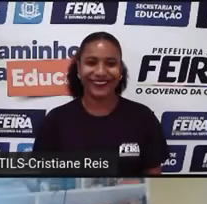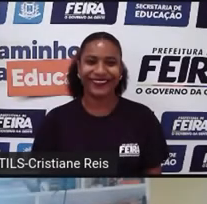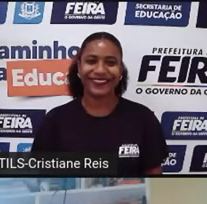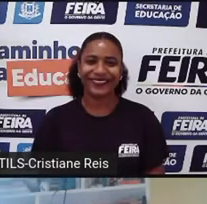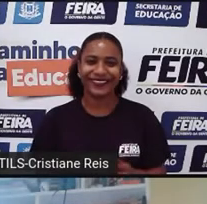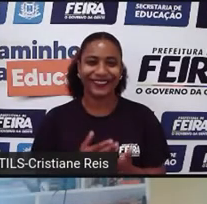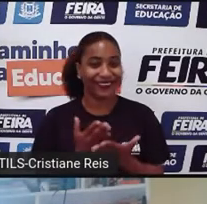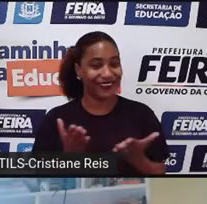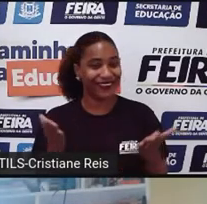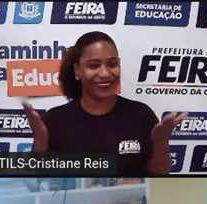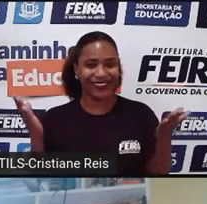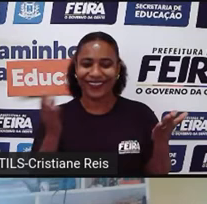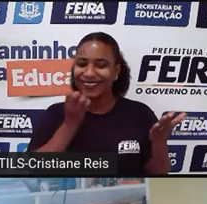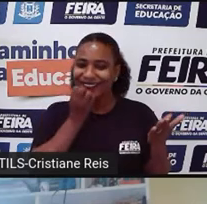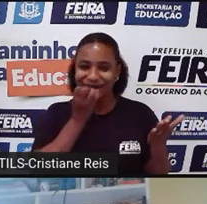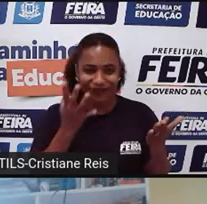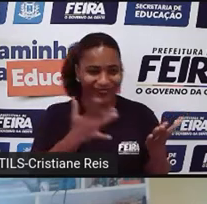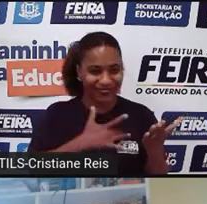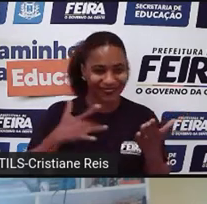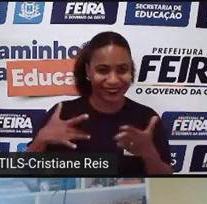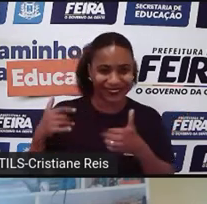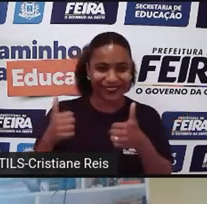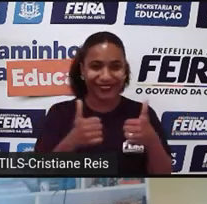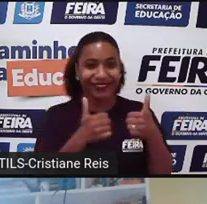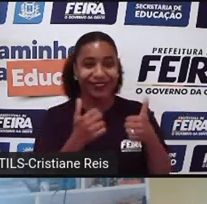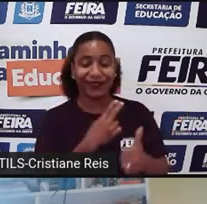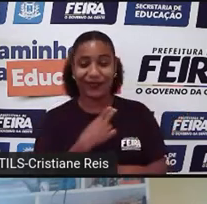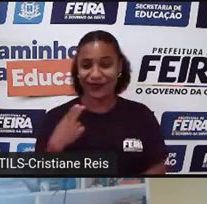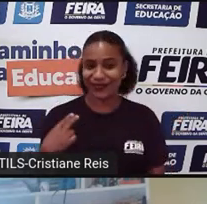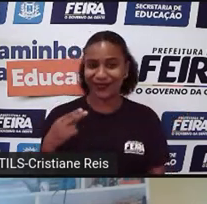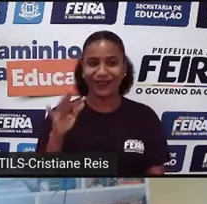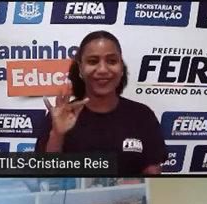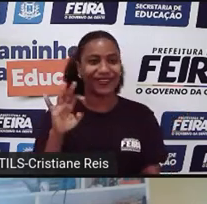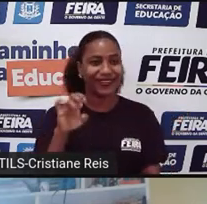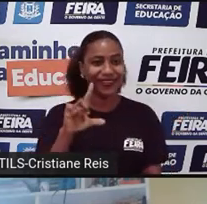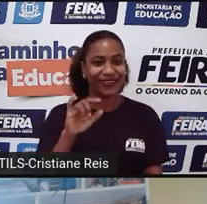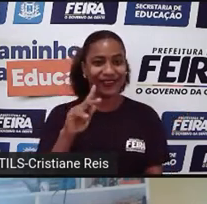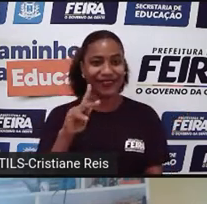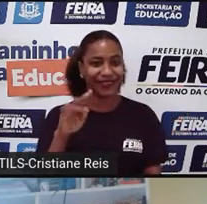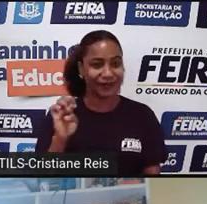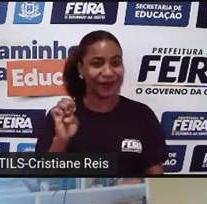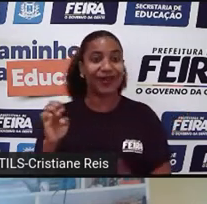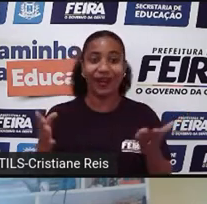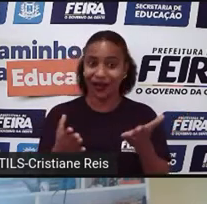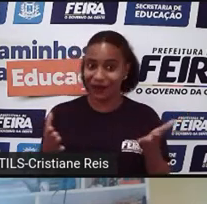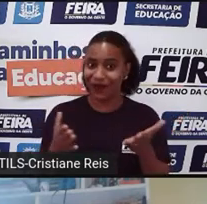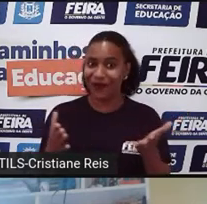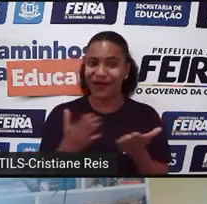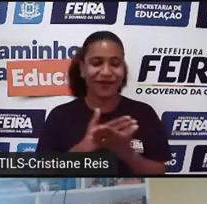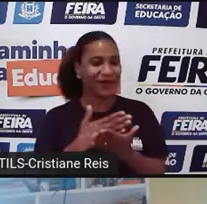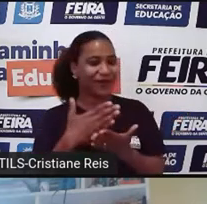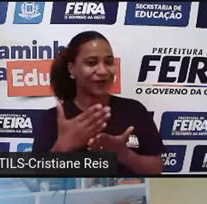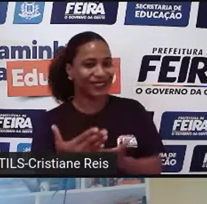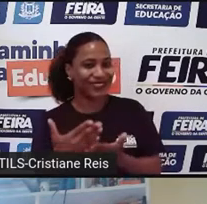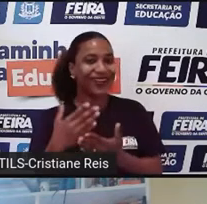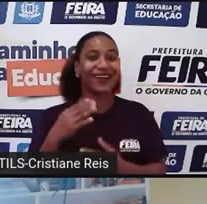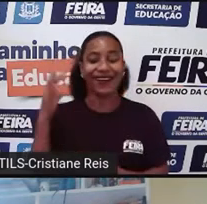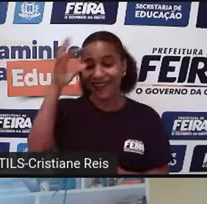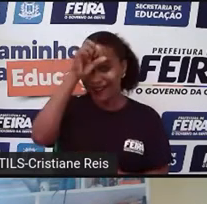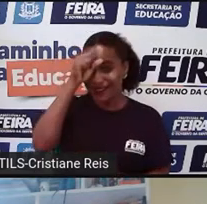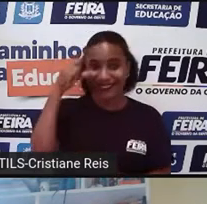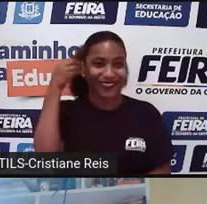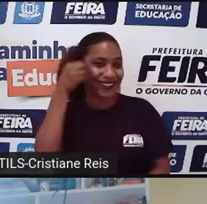Oi gente, tudo bem com vocês? Meu nome é Felipe Passos e estamos começando aqui mais um momento Saberes e